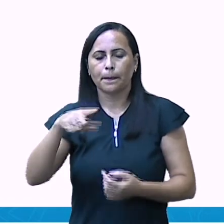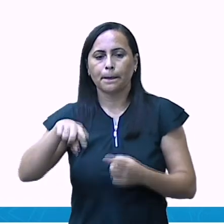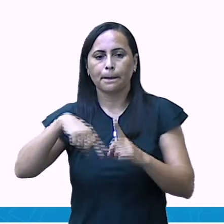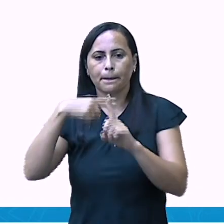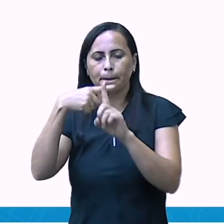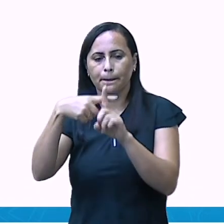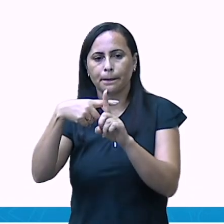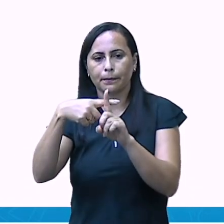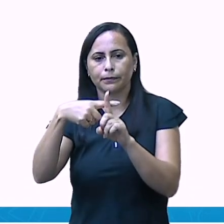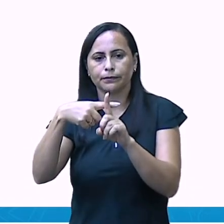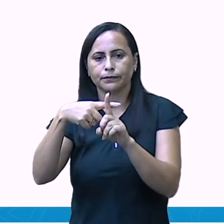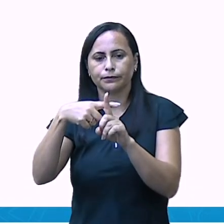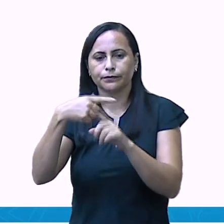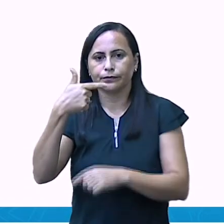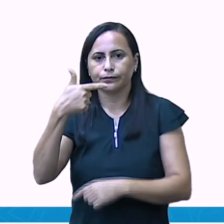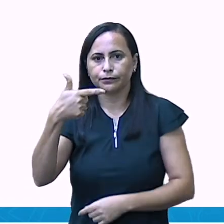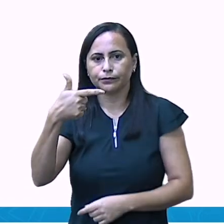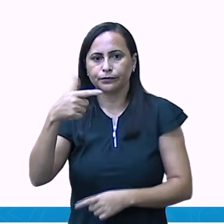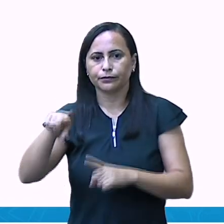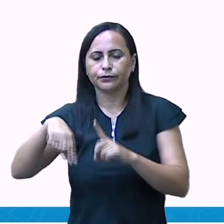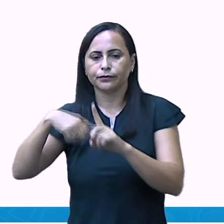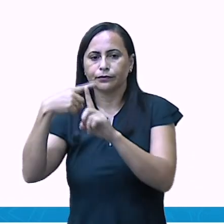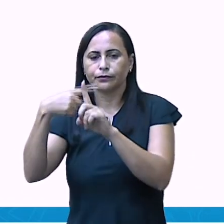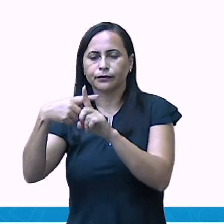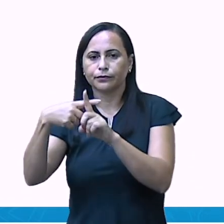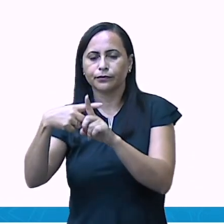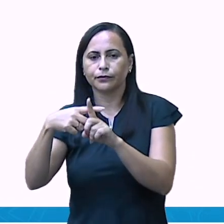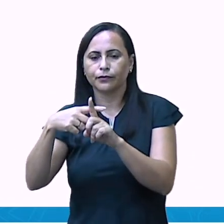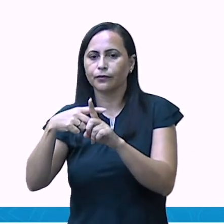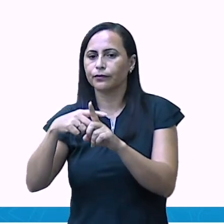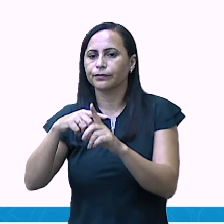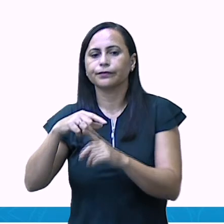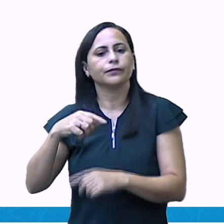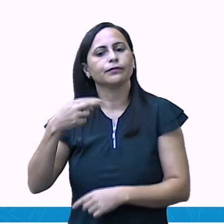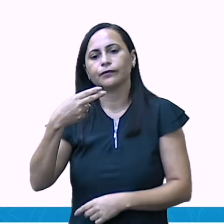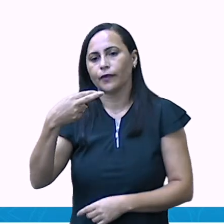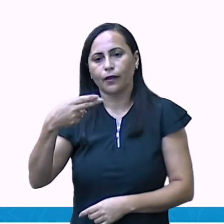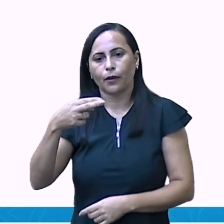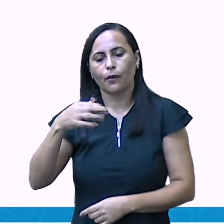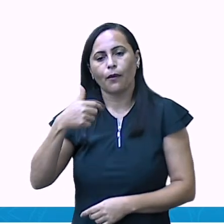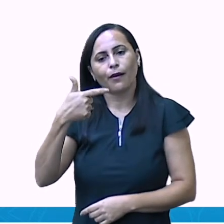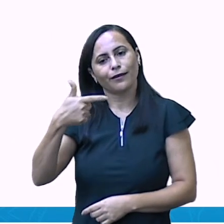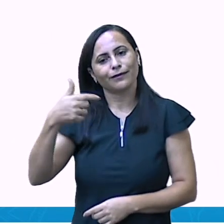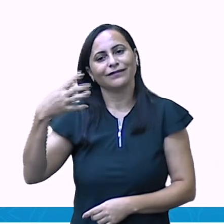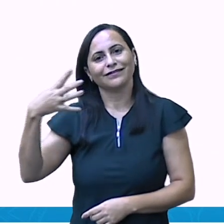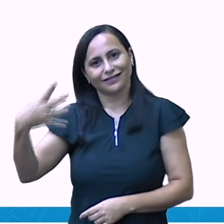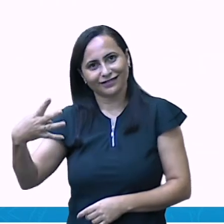mais dois é igual a quatorze.